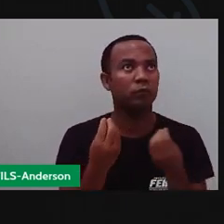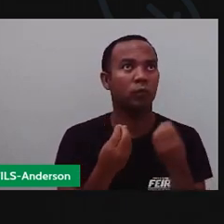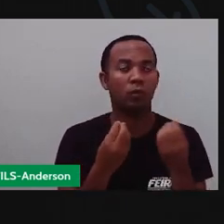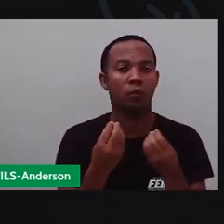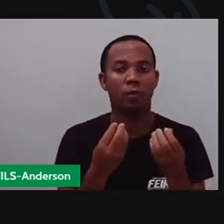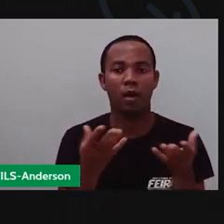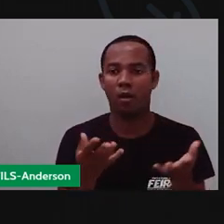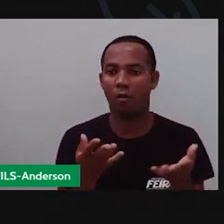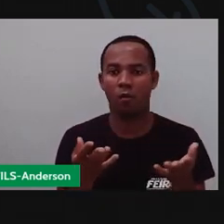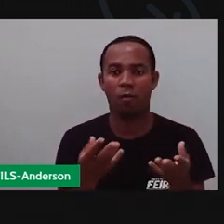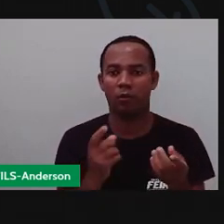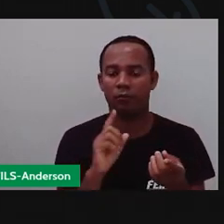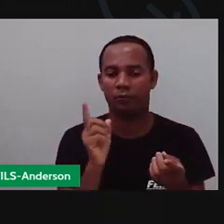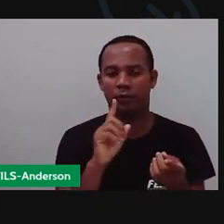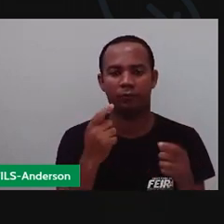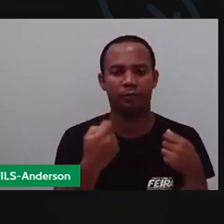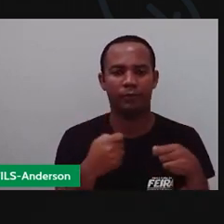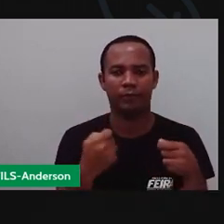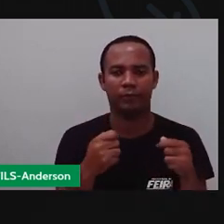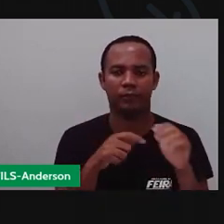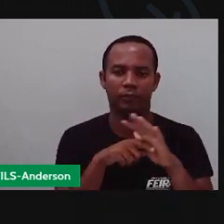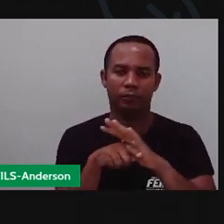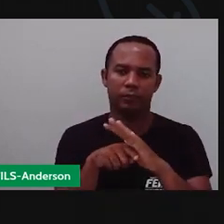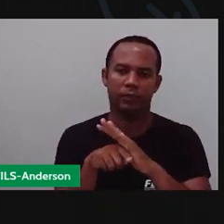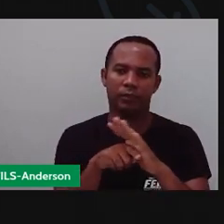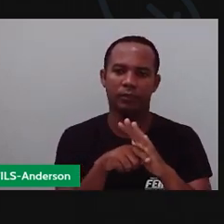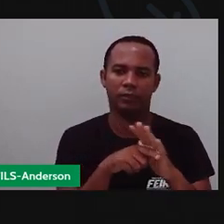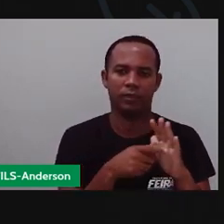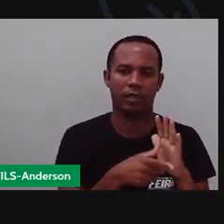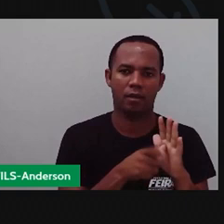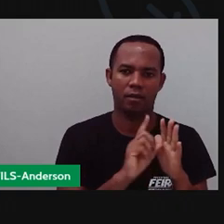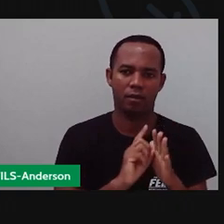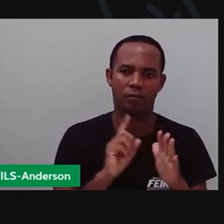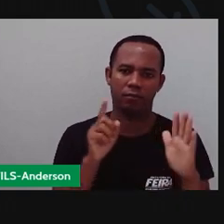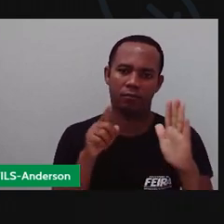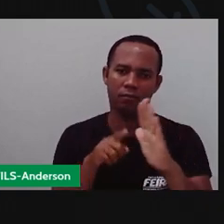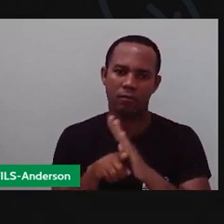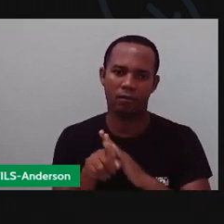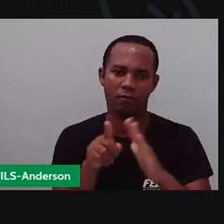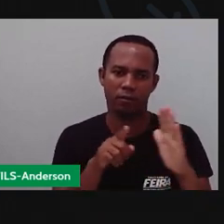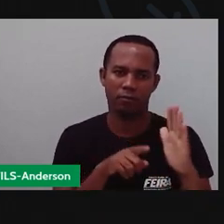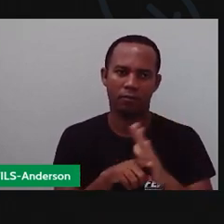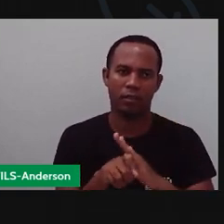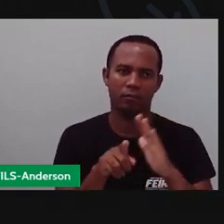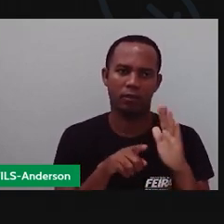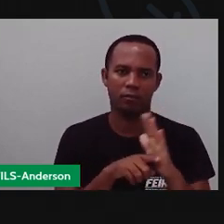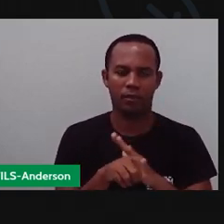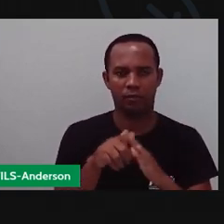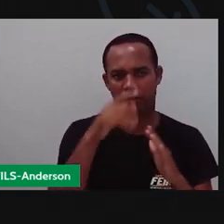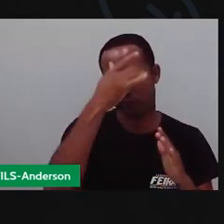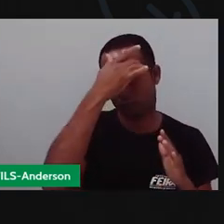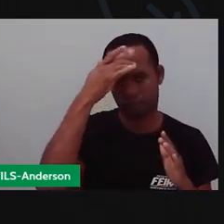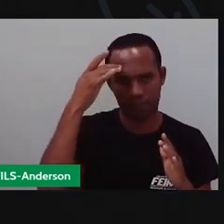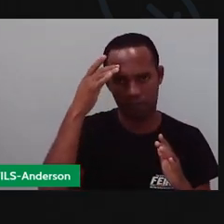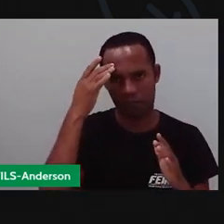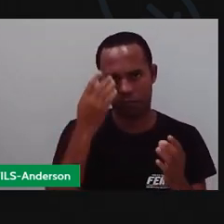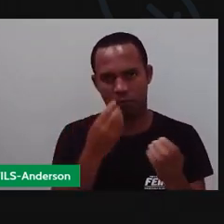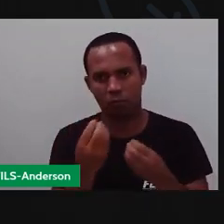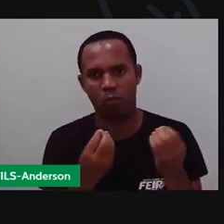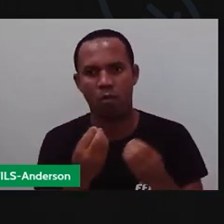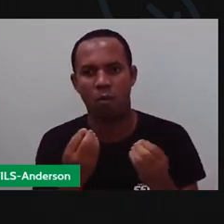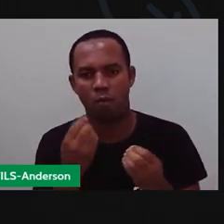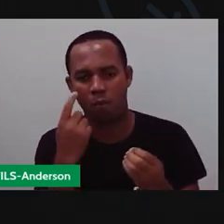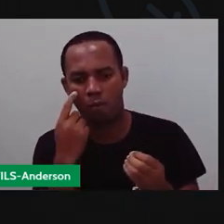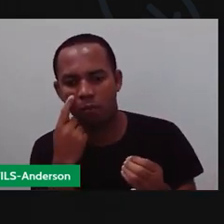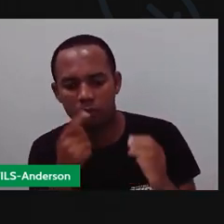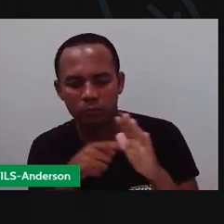aqui é um dado. Por quê? Eu preciso pesquisar, eu preciso perguntar, né, às pessoas, se for um gráfico com relação